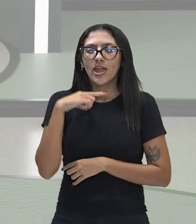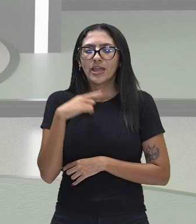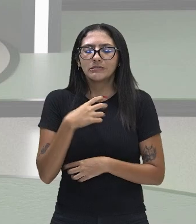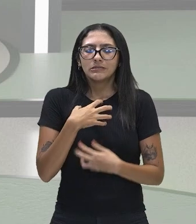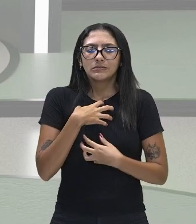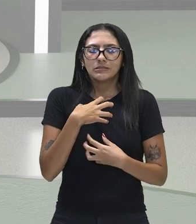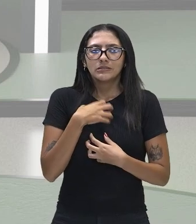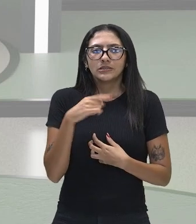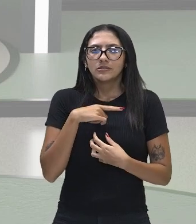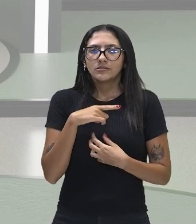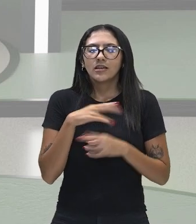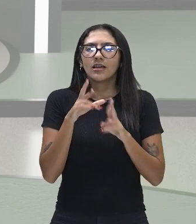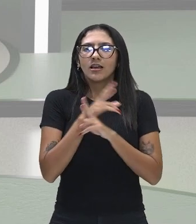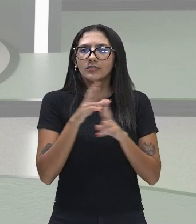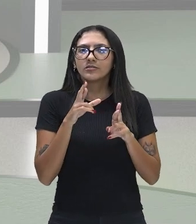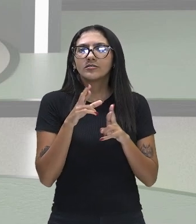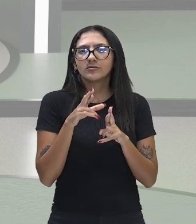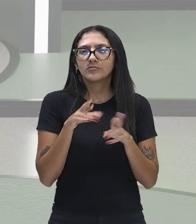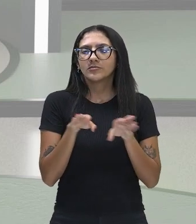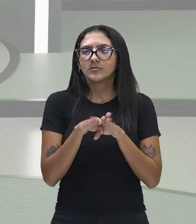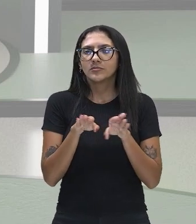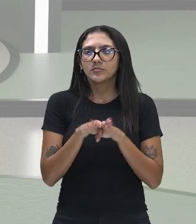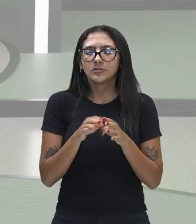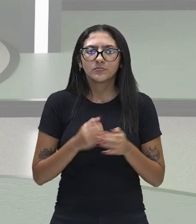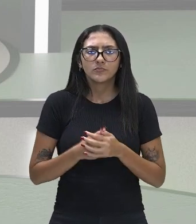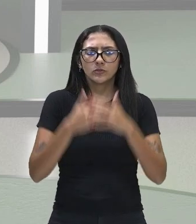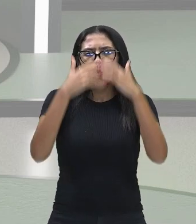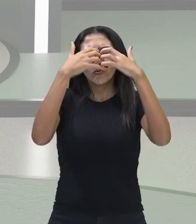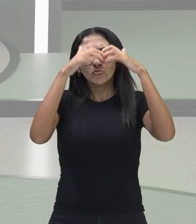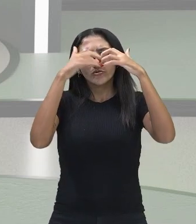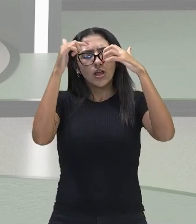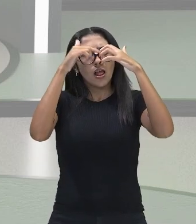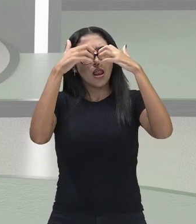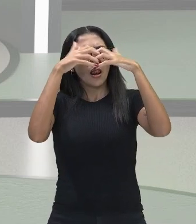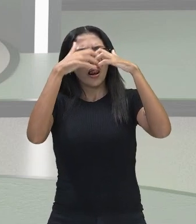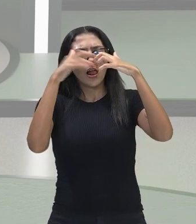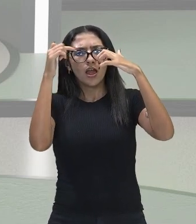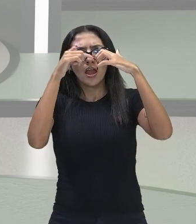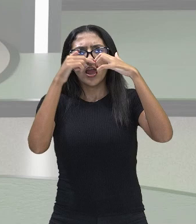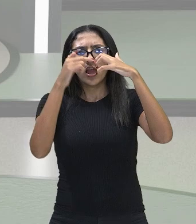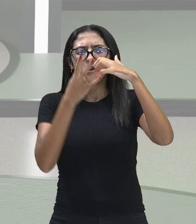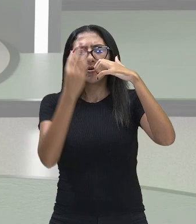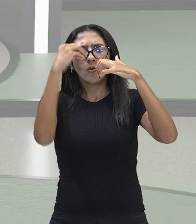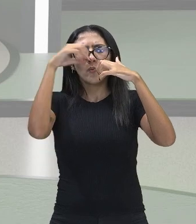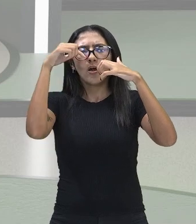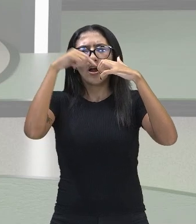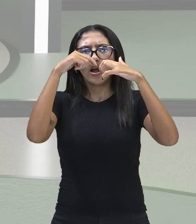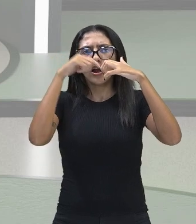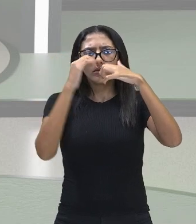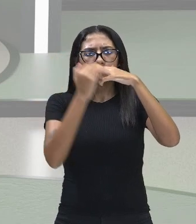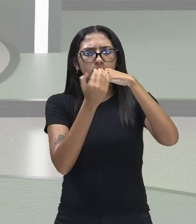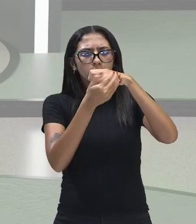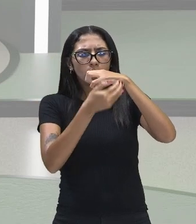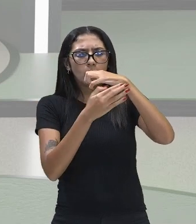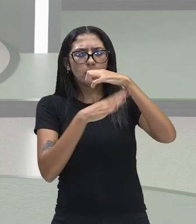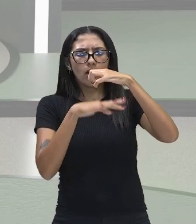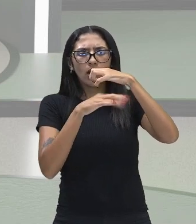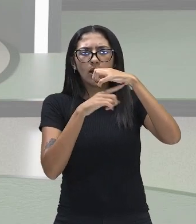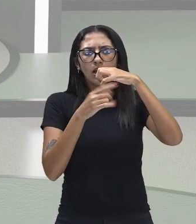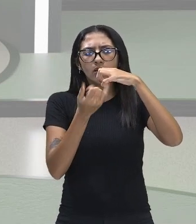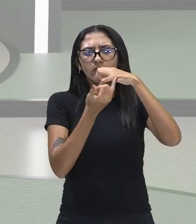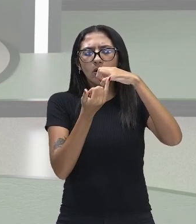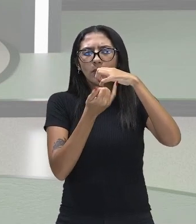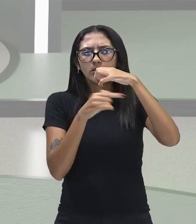ele está associado ao sistema límbico, algo aqui no nosso cérebro que guarda, que é responsável por guardar e armazenar as nossas